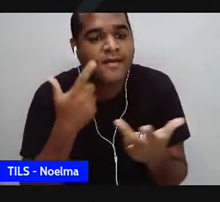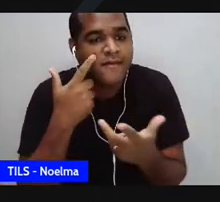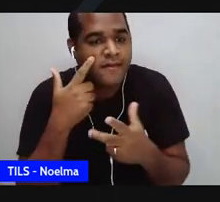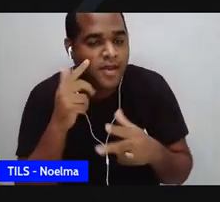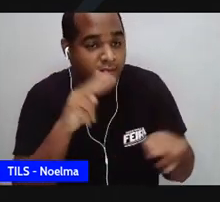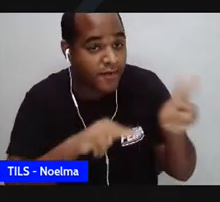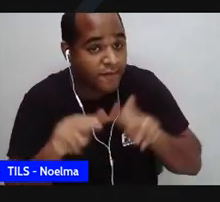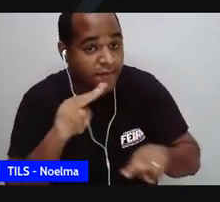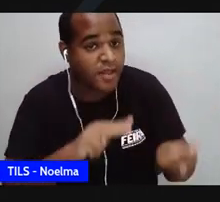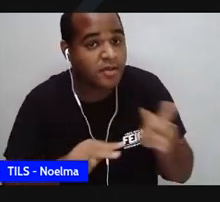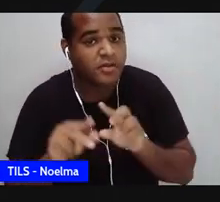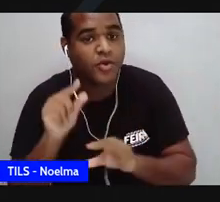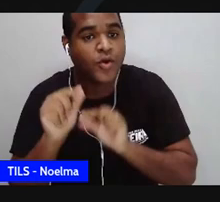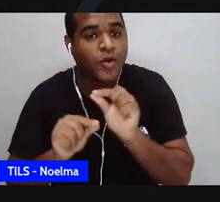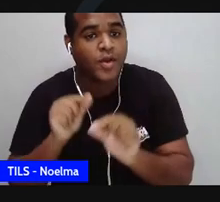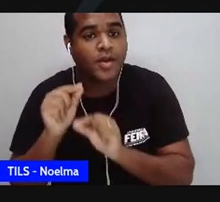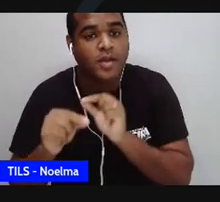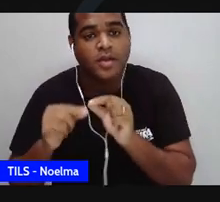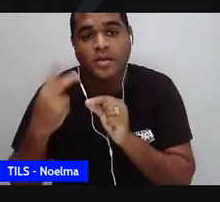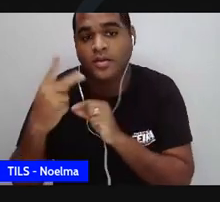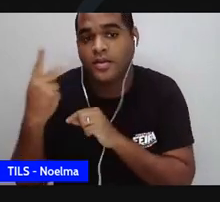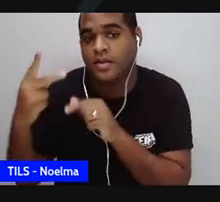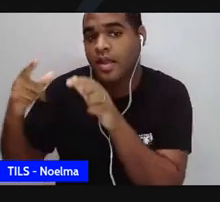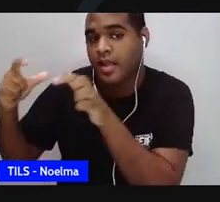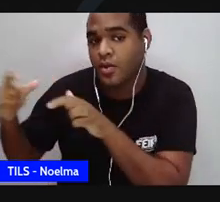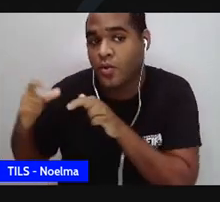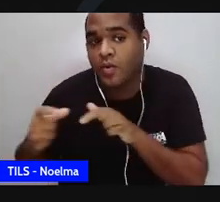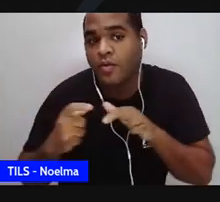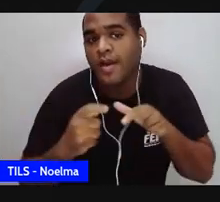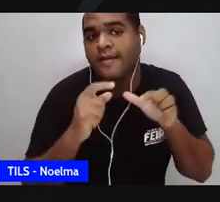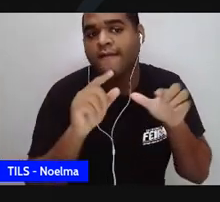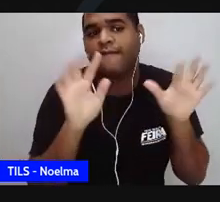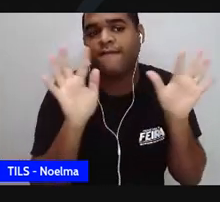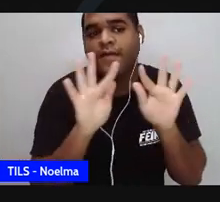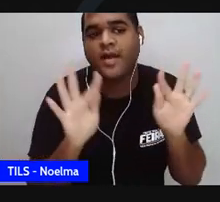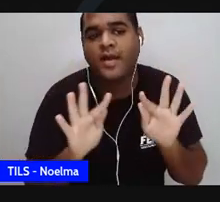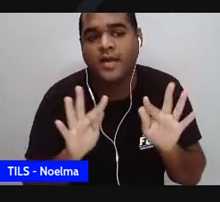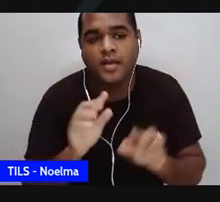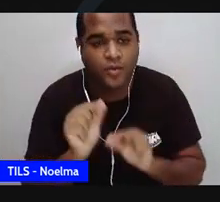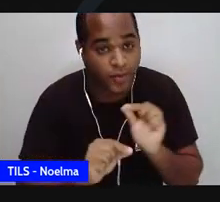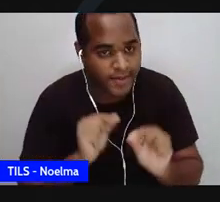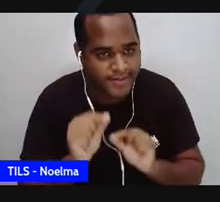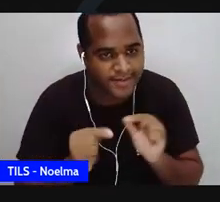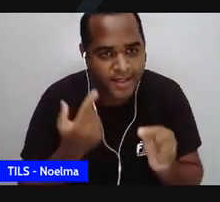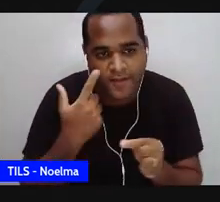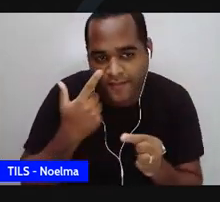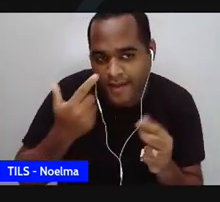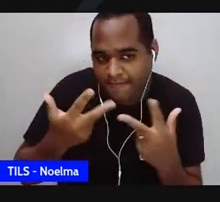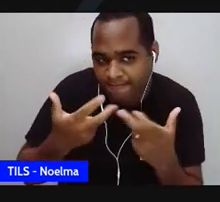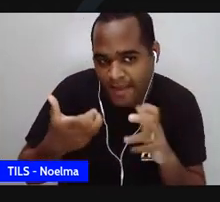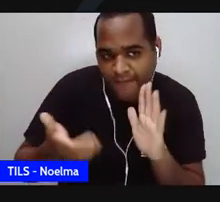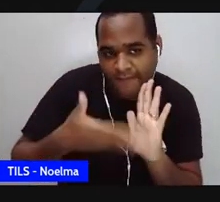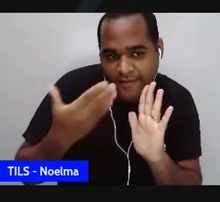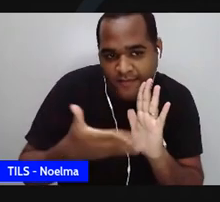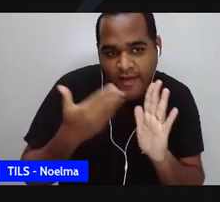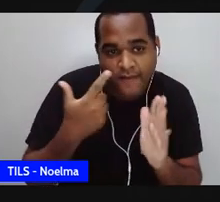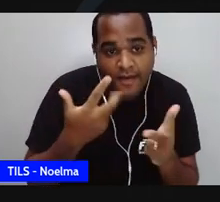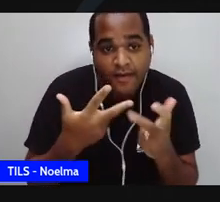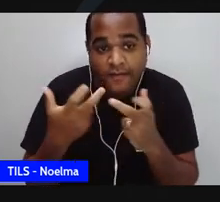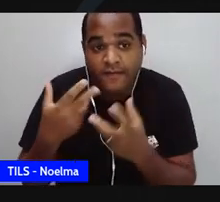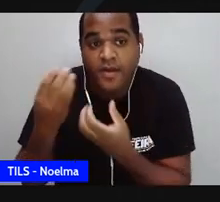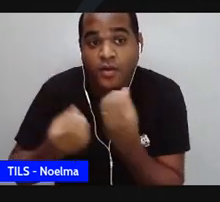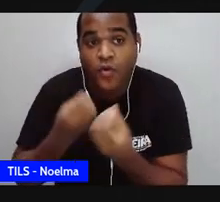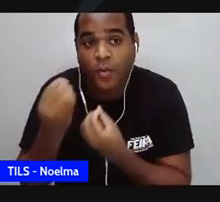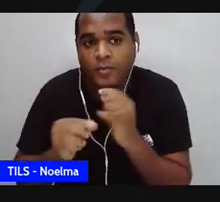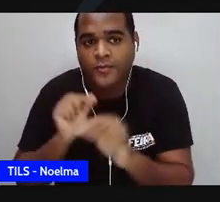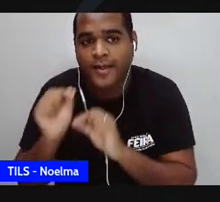pergunta, por onde anda, irmão? Por onde? Onde está a felicidade? Porque quando a gente lê o livro, a gente vê que ela está perguntando